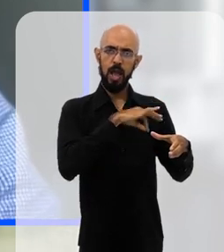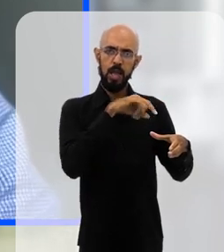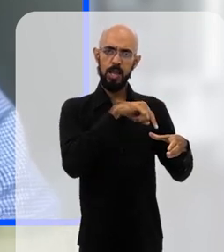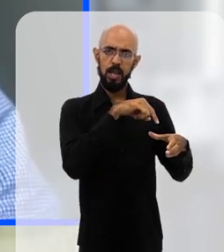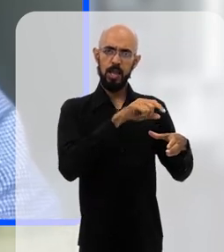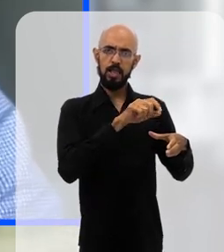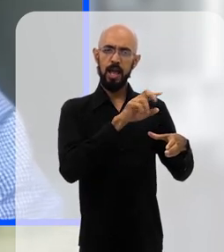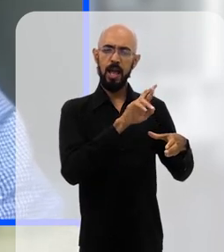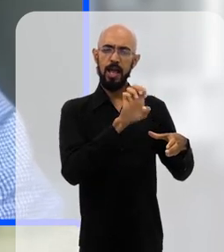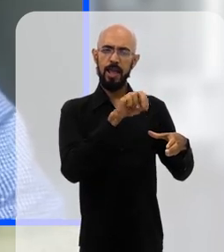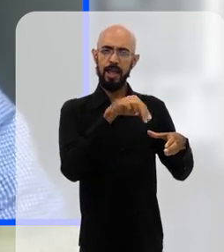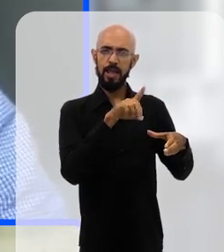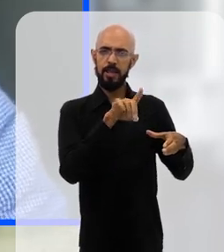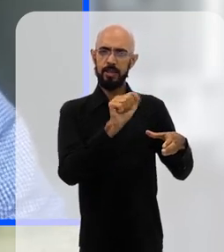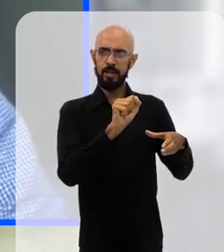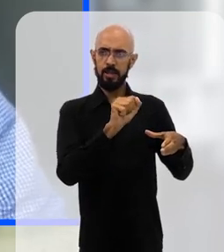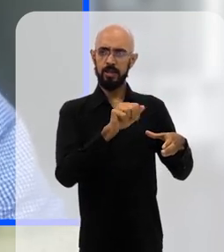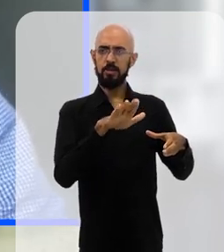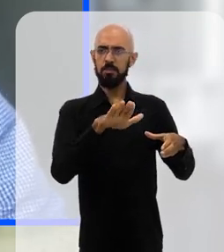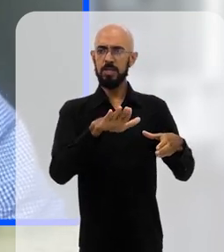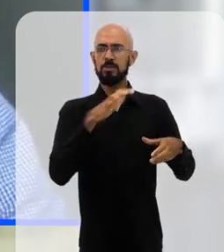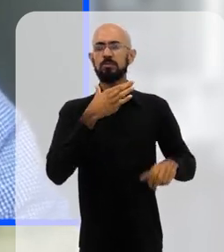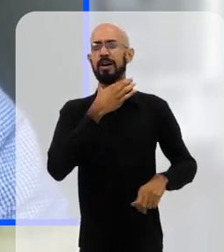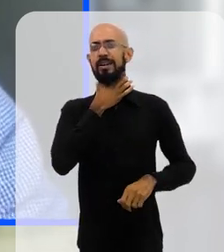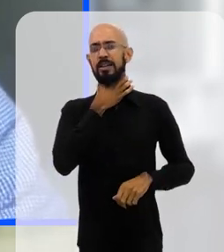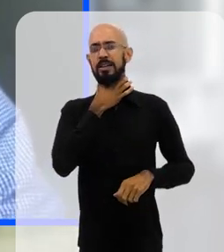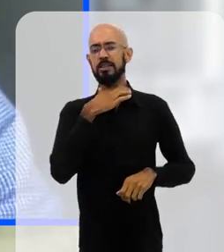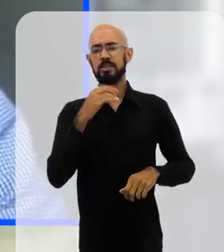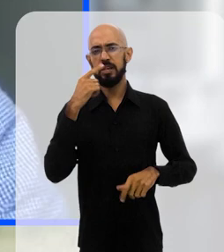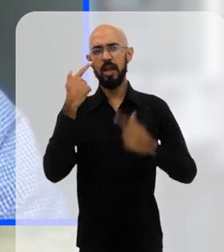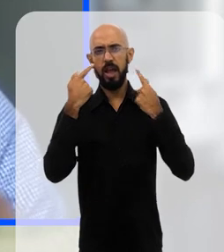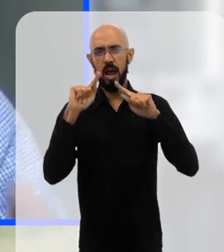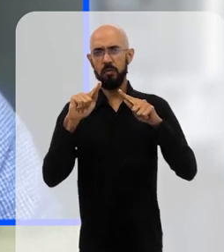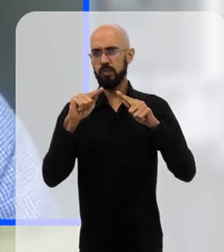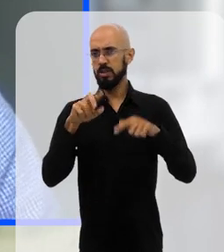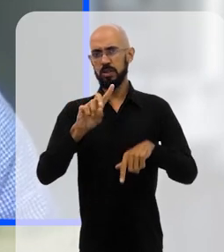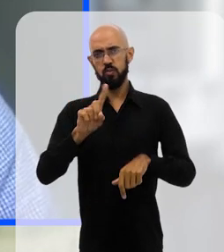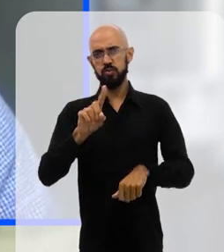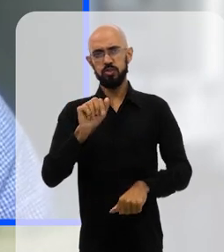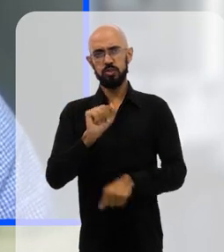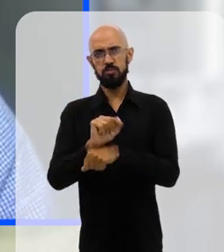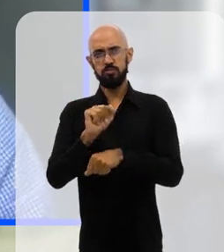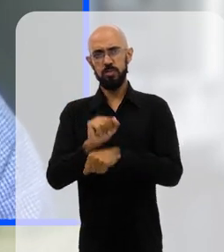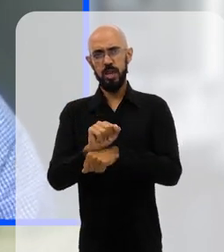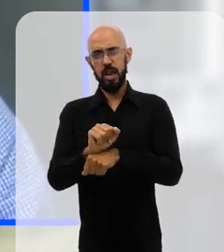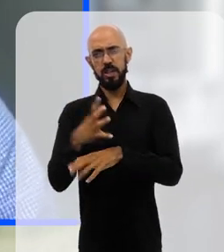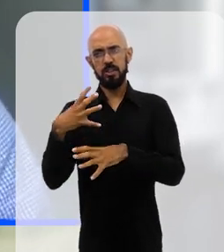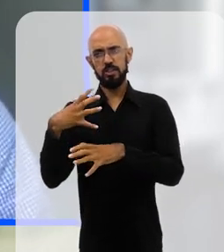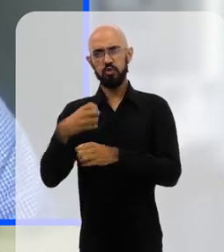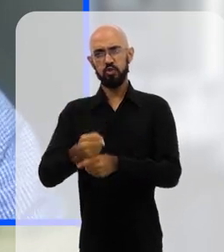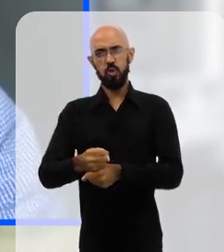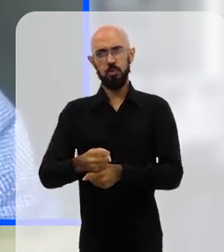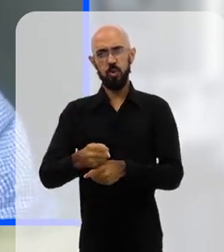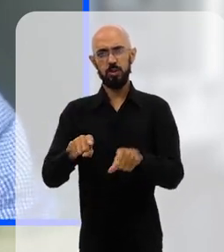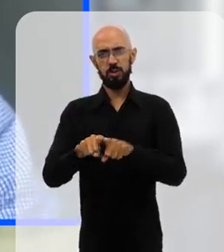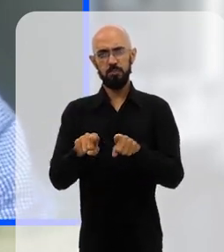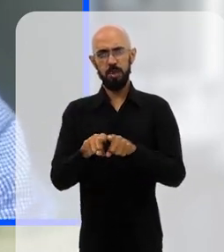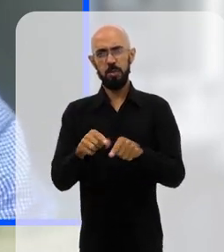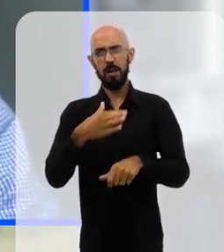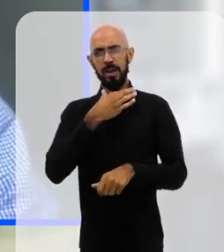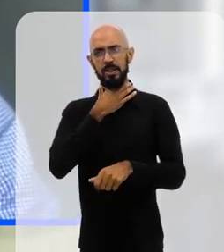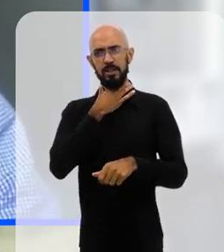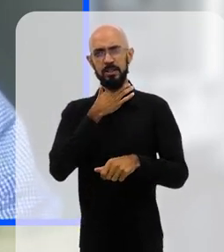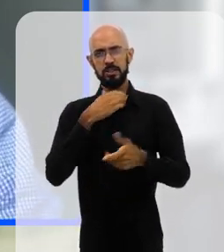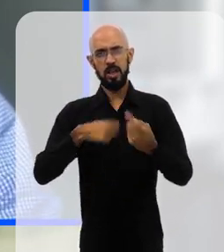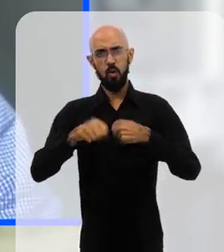crise grave que ainda não foi esperada, né, uma crise sanitária que se somou a uma crise econômica e